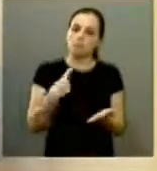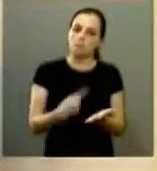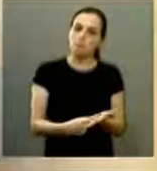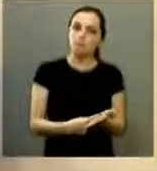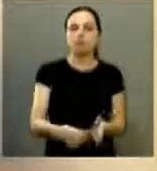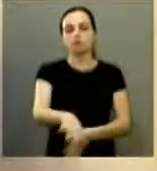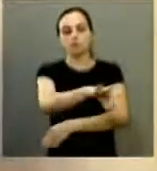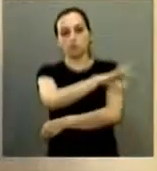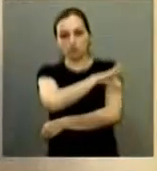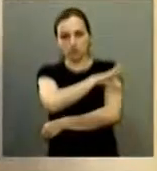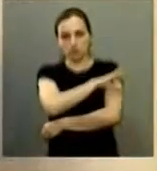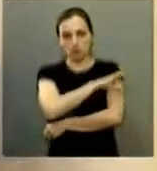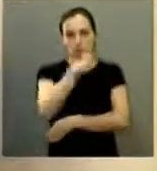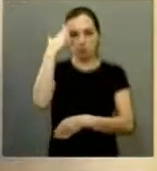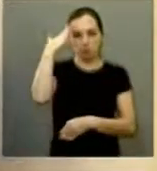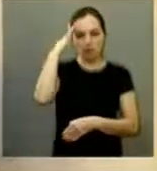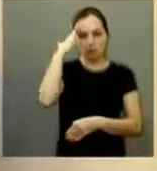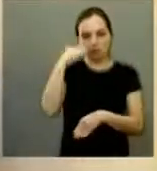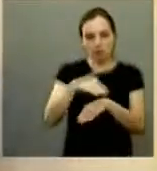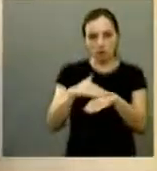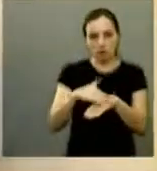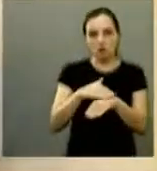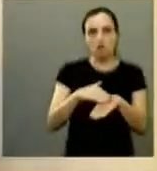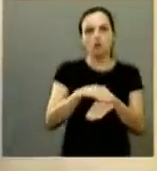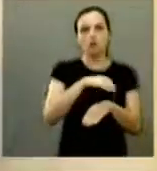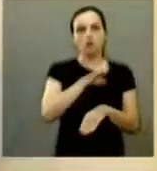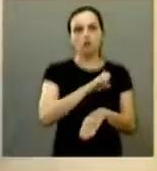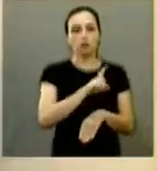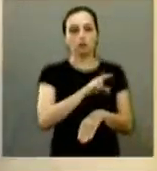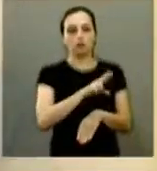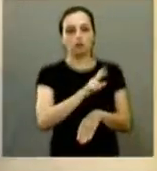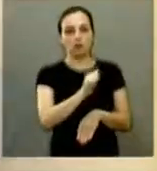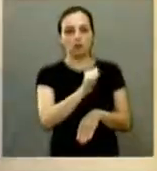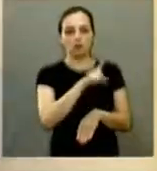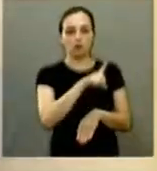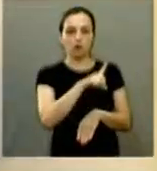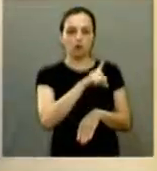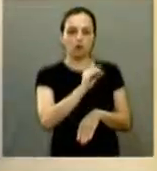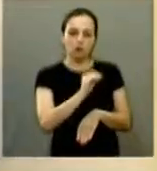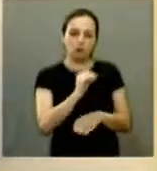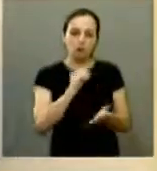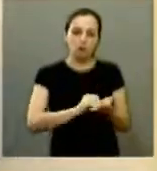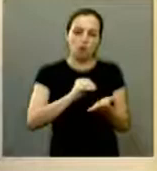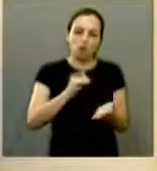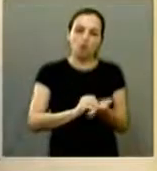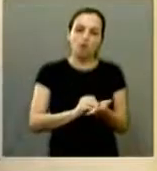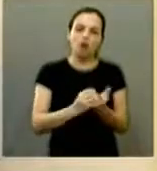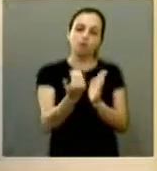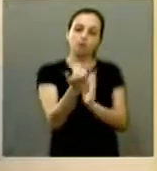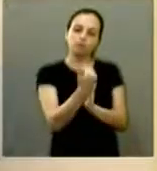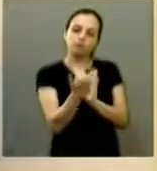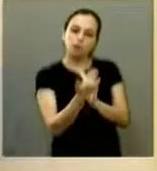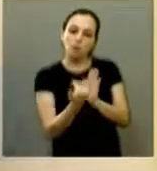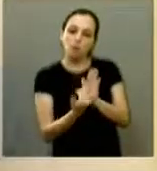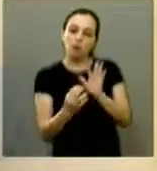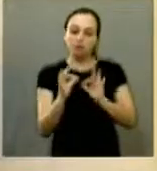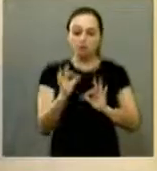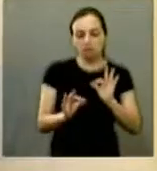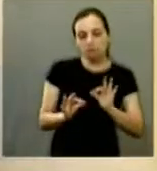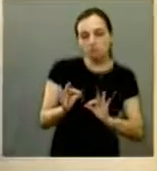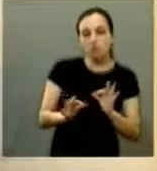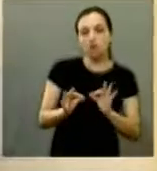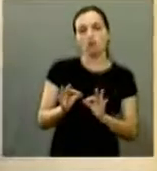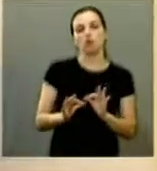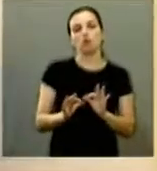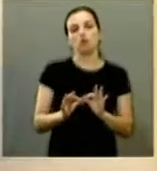pelo que eu entendi da conversa com o Edivaldo eu acho que falta alguns não sei se é regulamentação da lei ou a gente